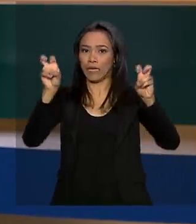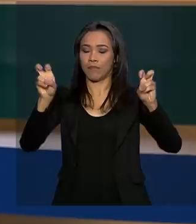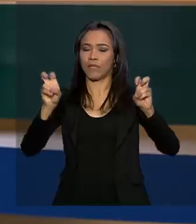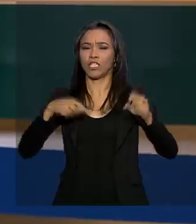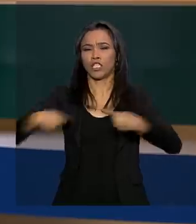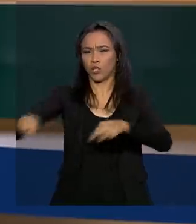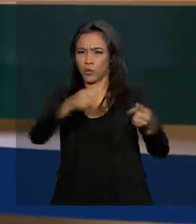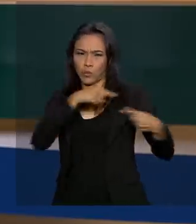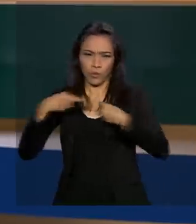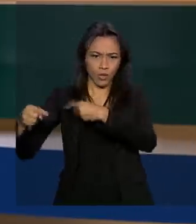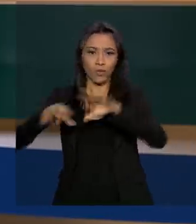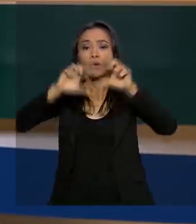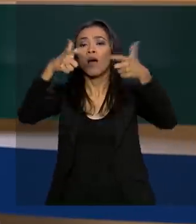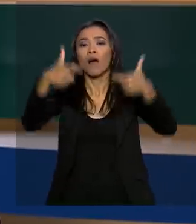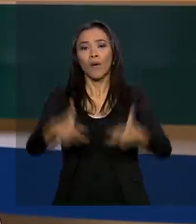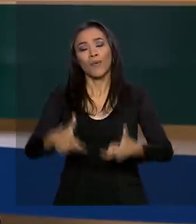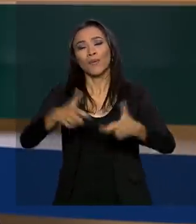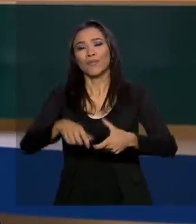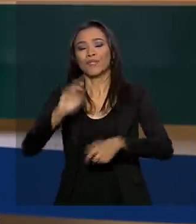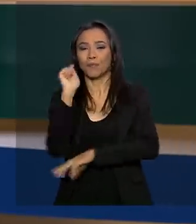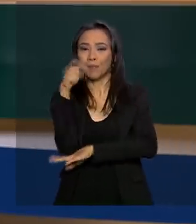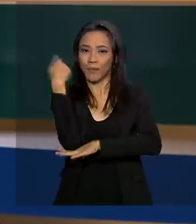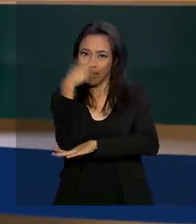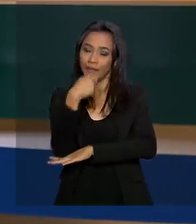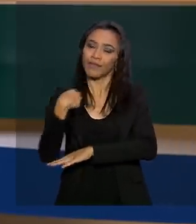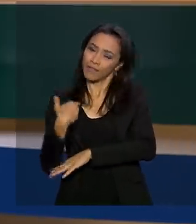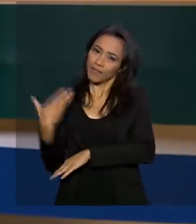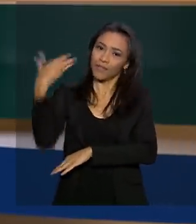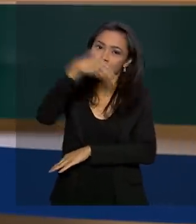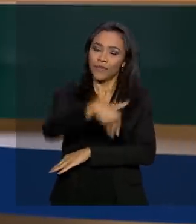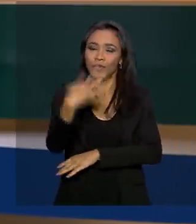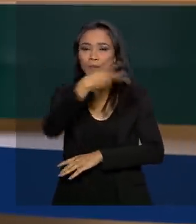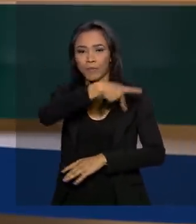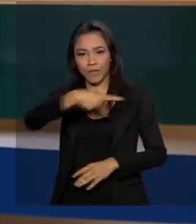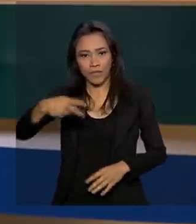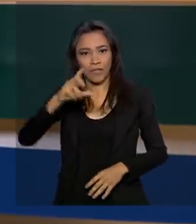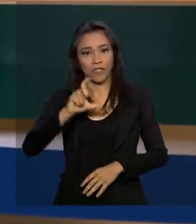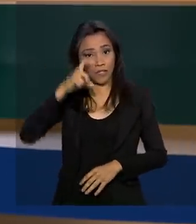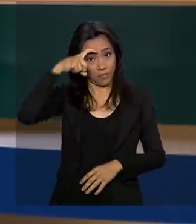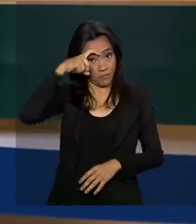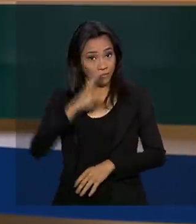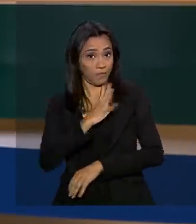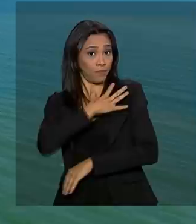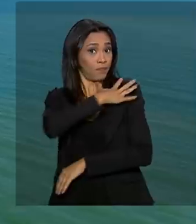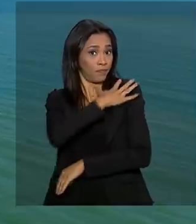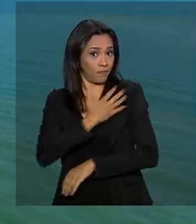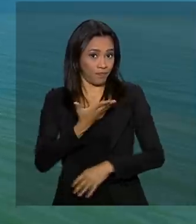Brasil-Alemanha em Porto Alegre, que contou com a presença do presidente em exercício, Hamilton Mourão.